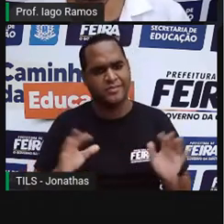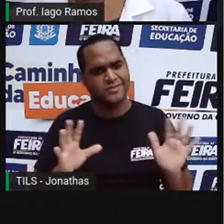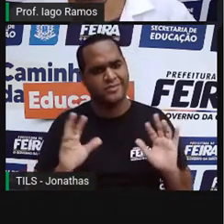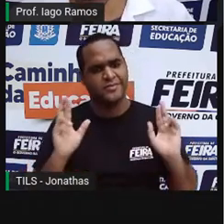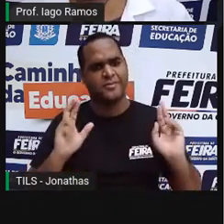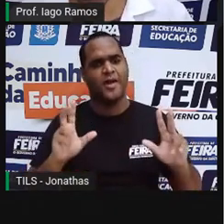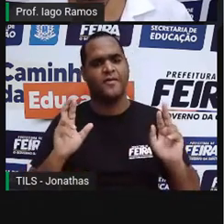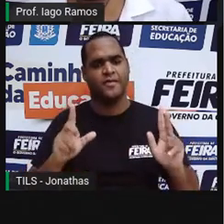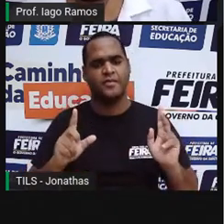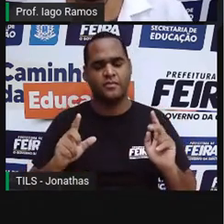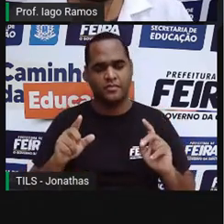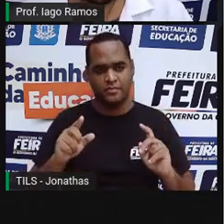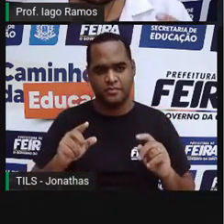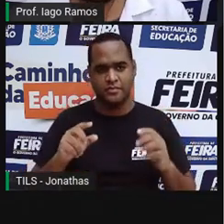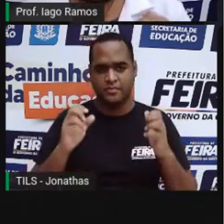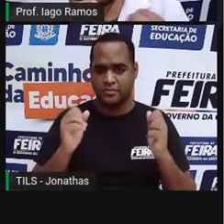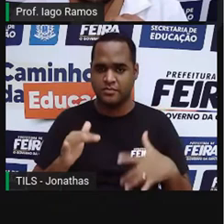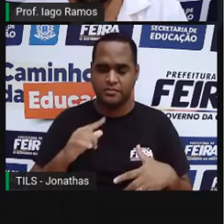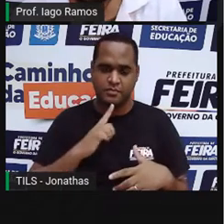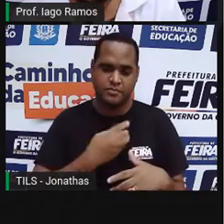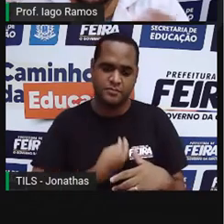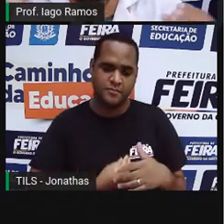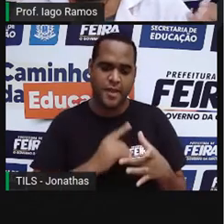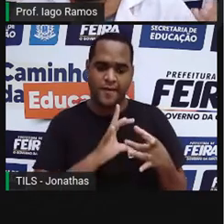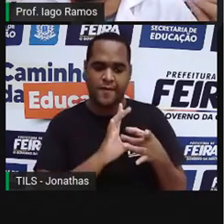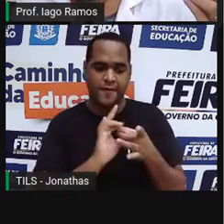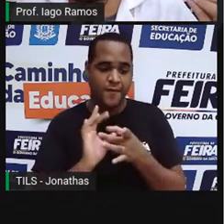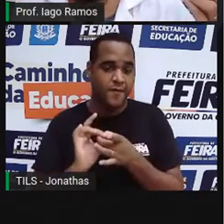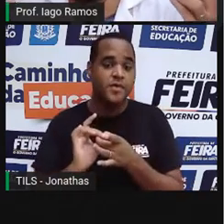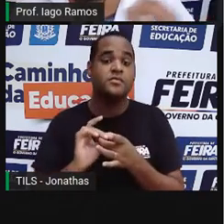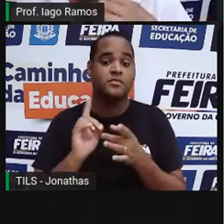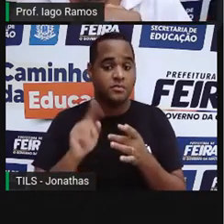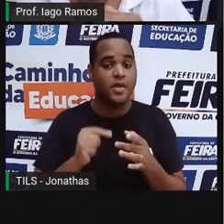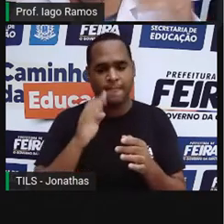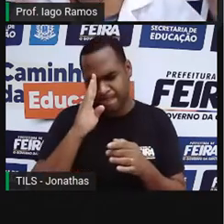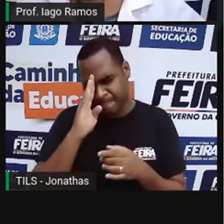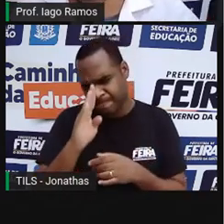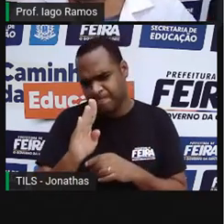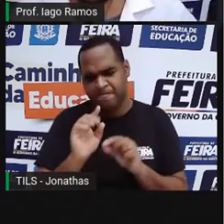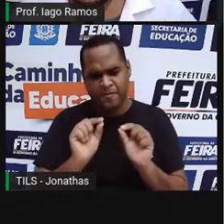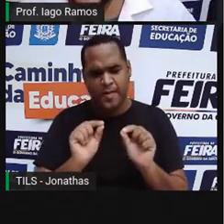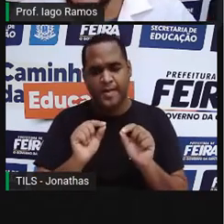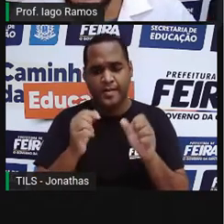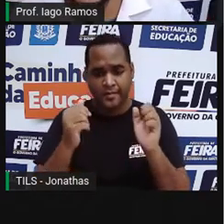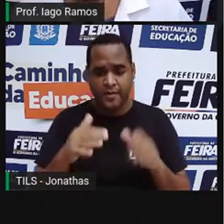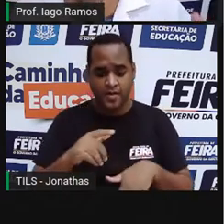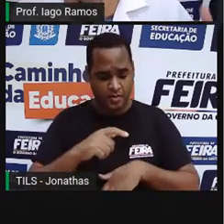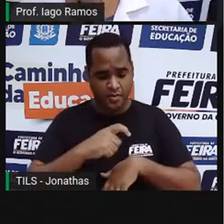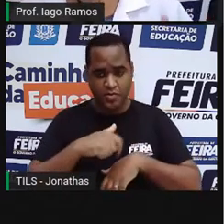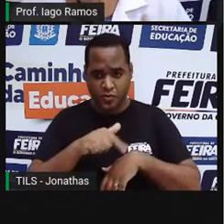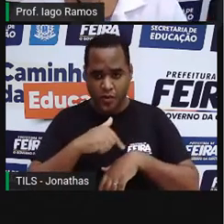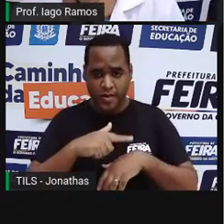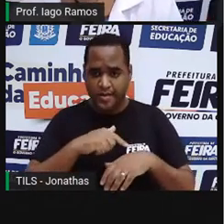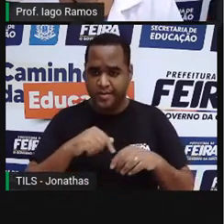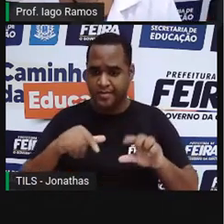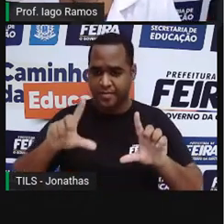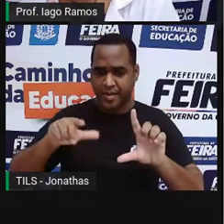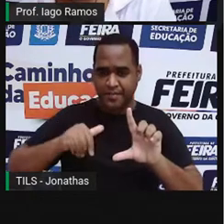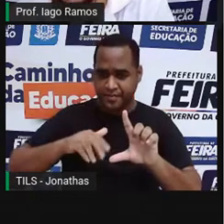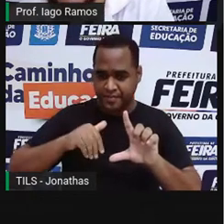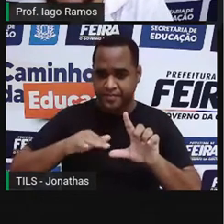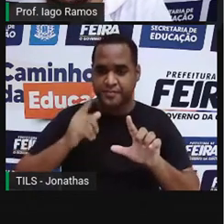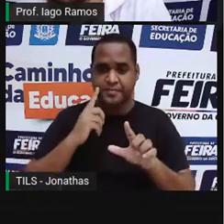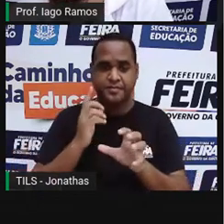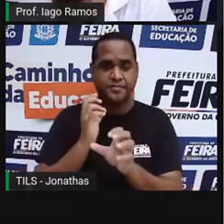Então, a gente vê que não há uma relação direta, né? Quanto mais tempo de partida, não significa